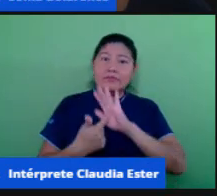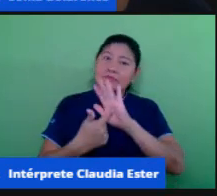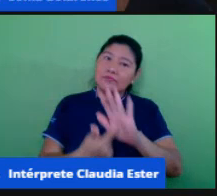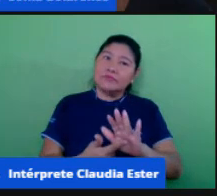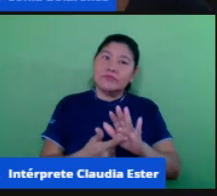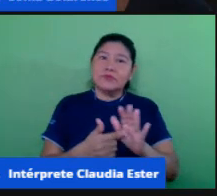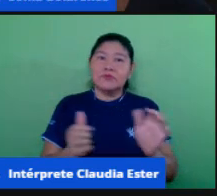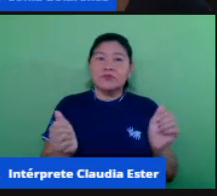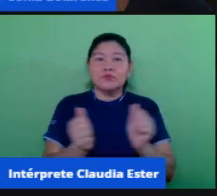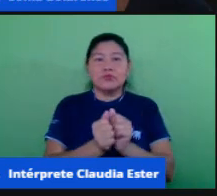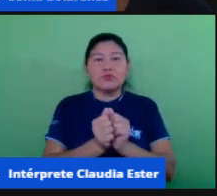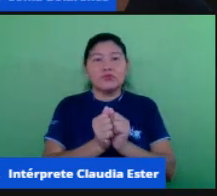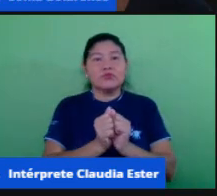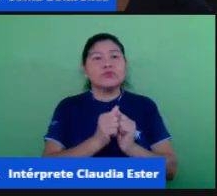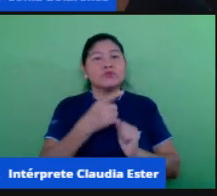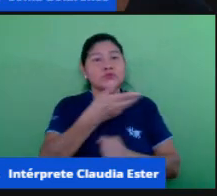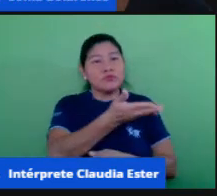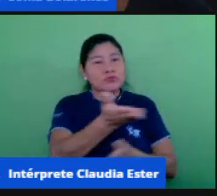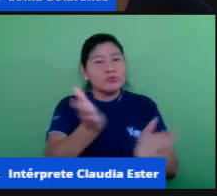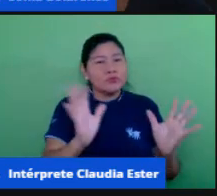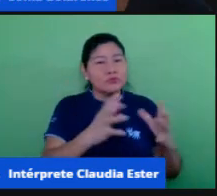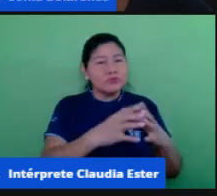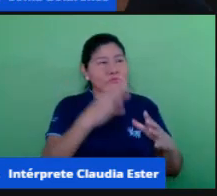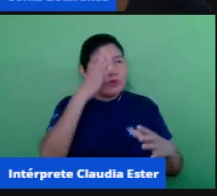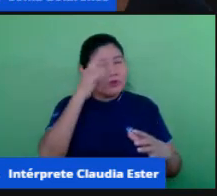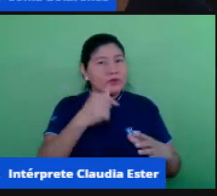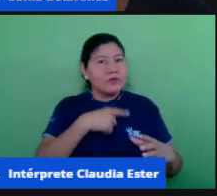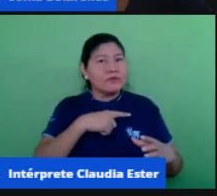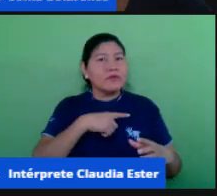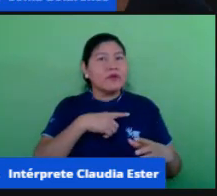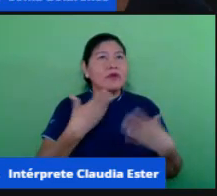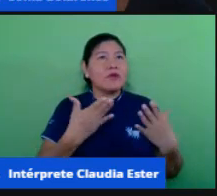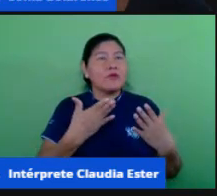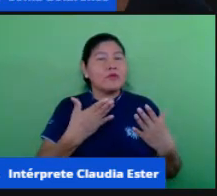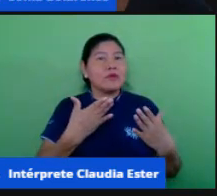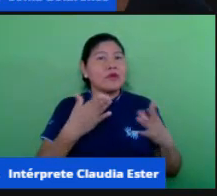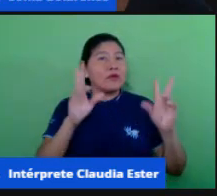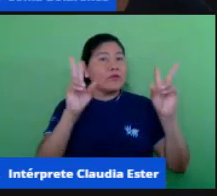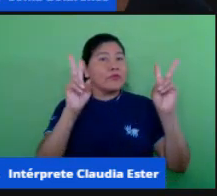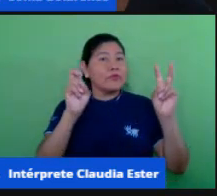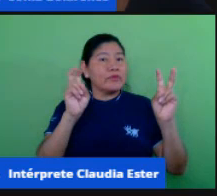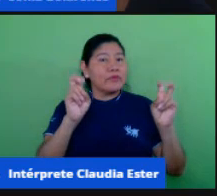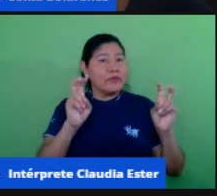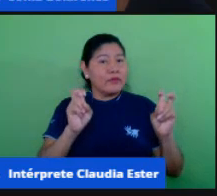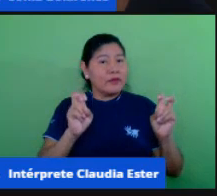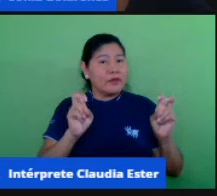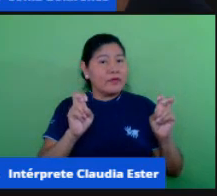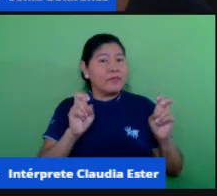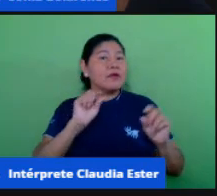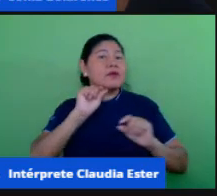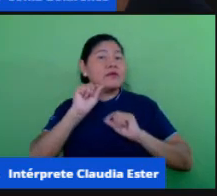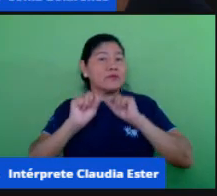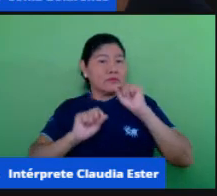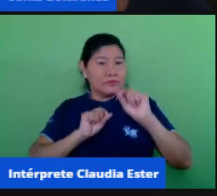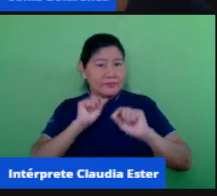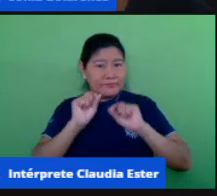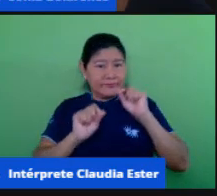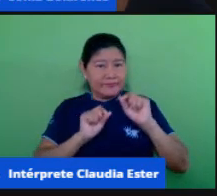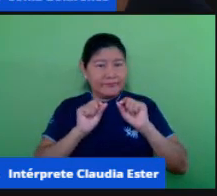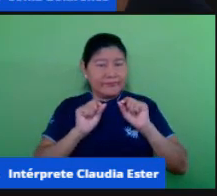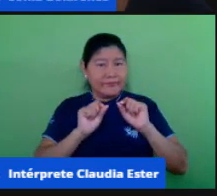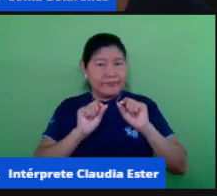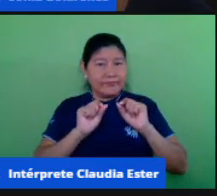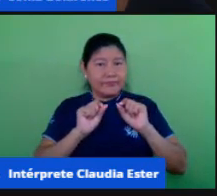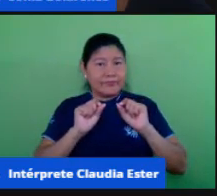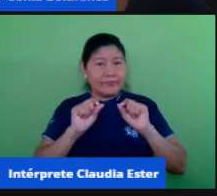com toda a equipe nós trouxemos esse contraponto de que o